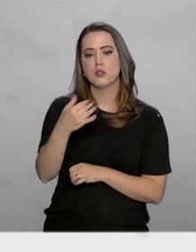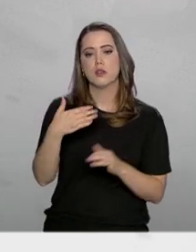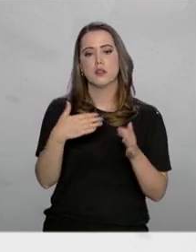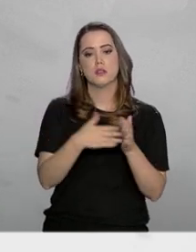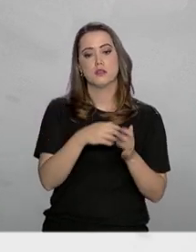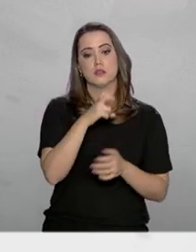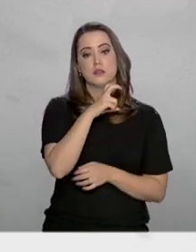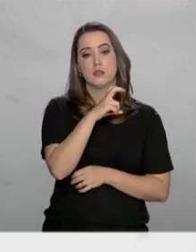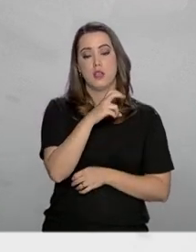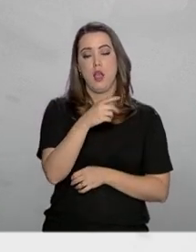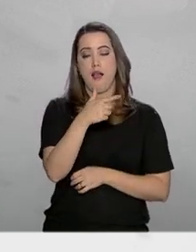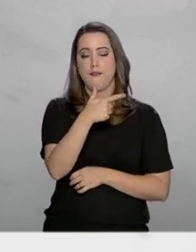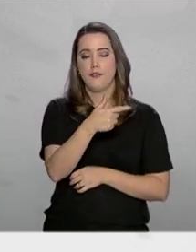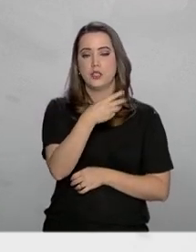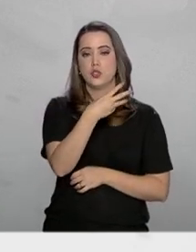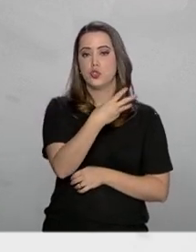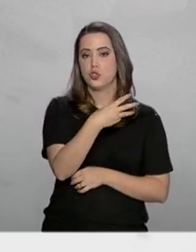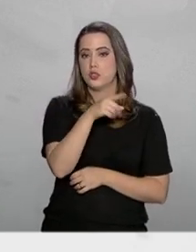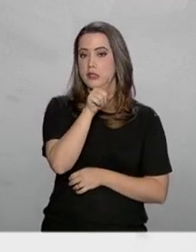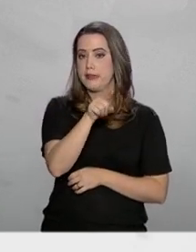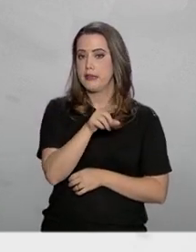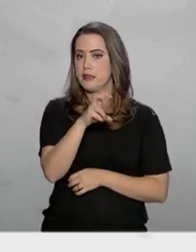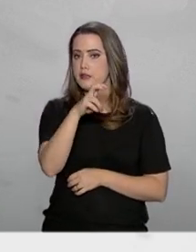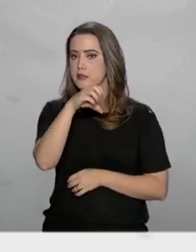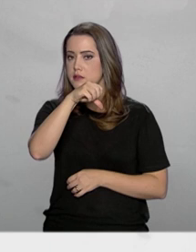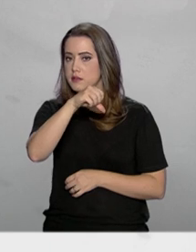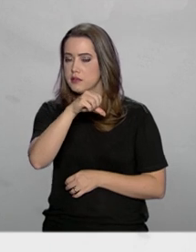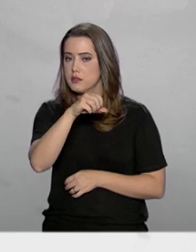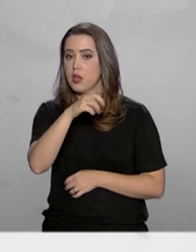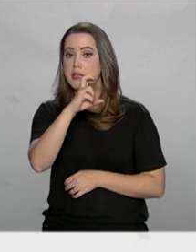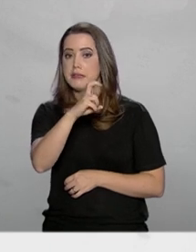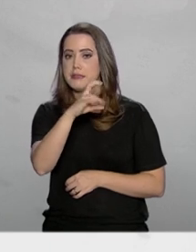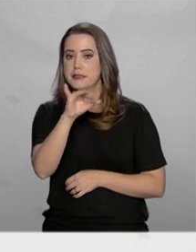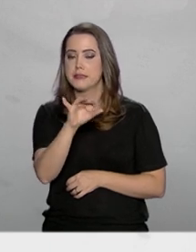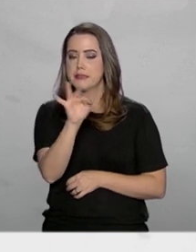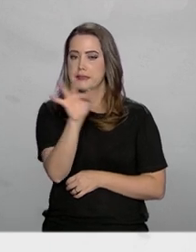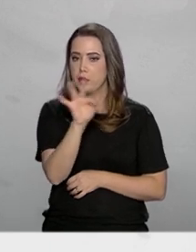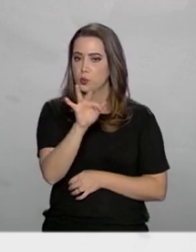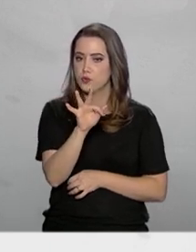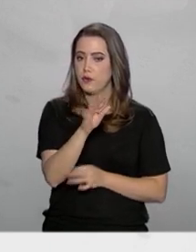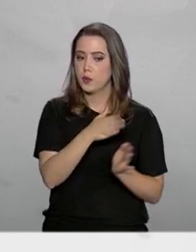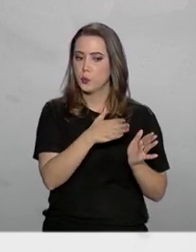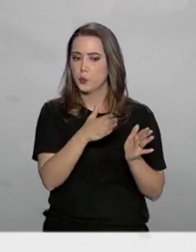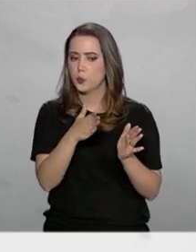janeiro às 23h59 do dia 5 de fevereiro.